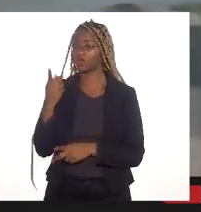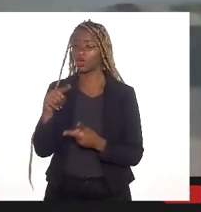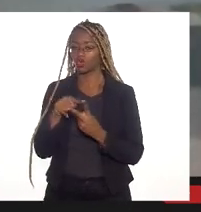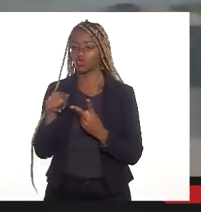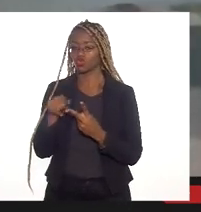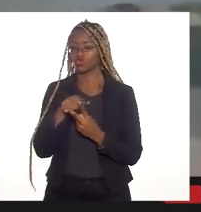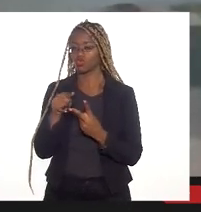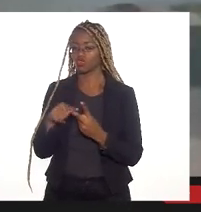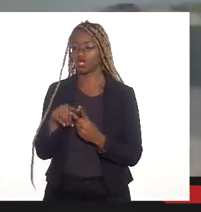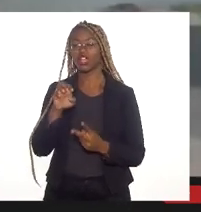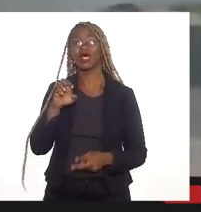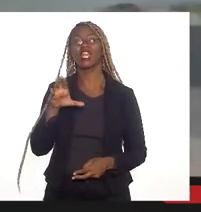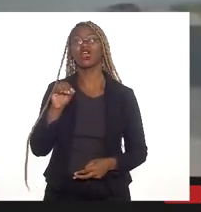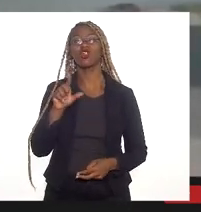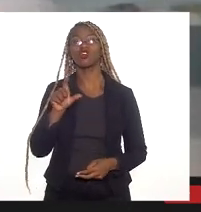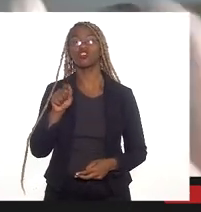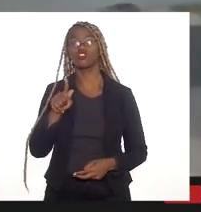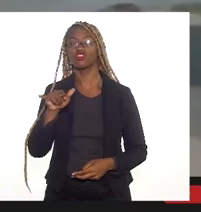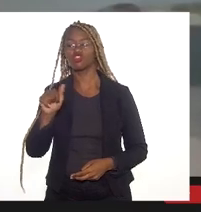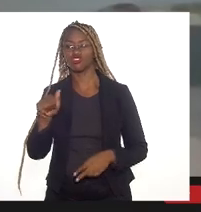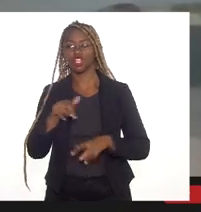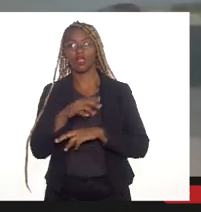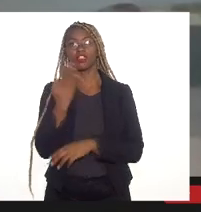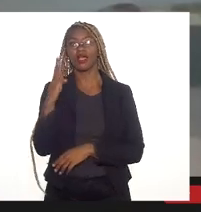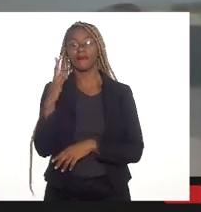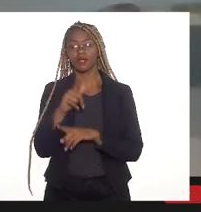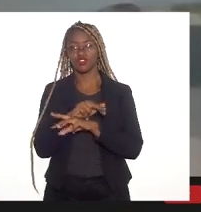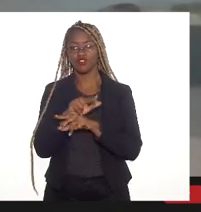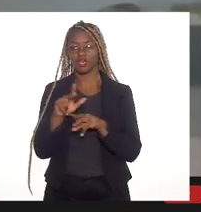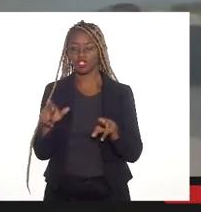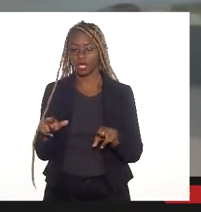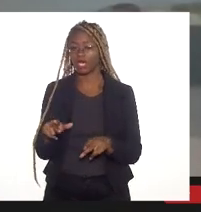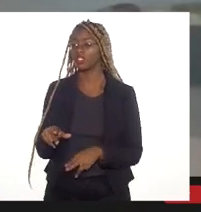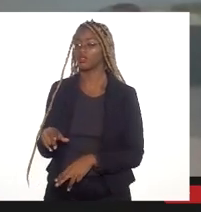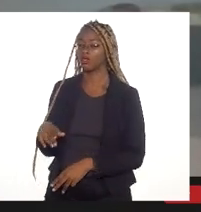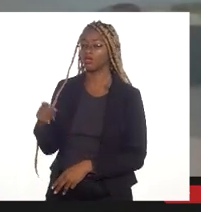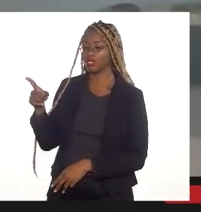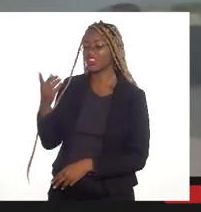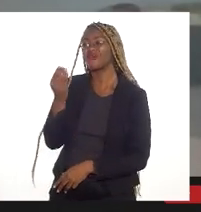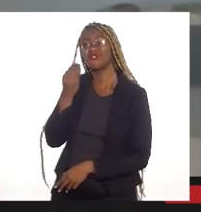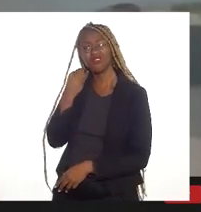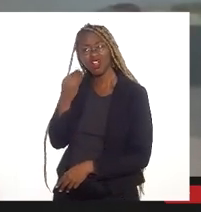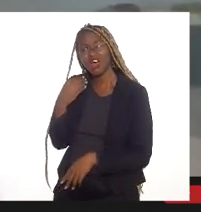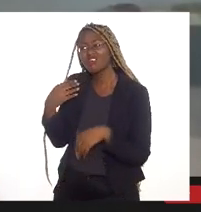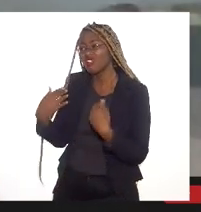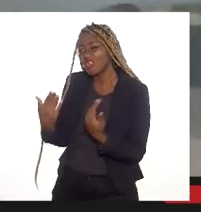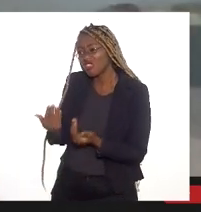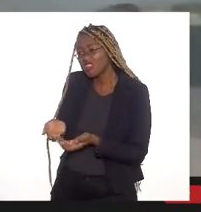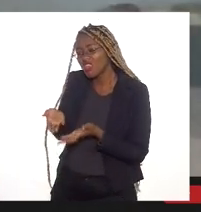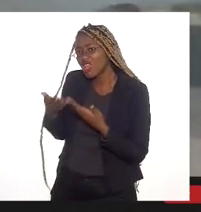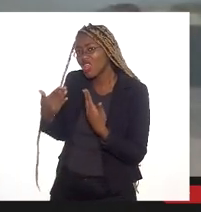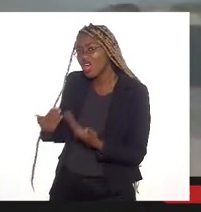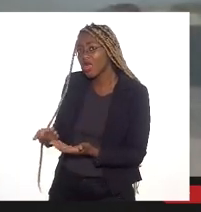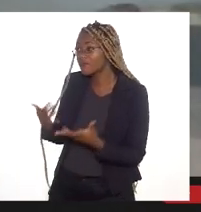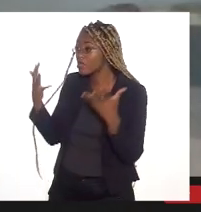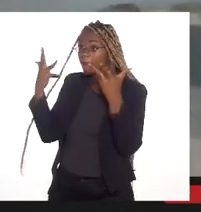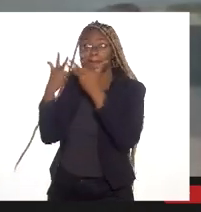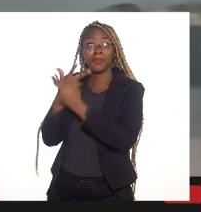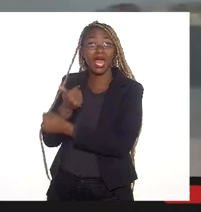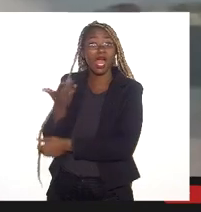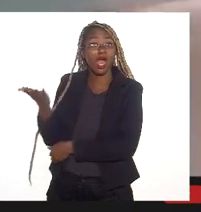os aspectos ecológicos da biodiversidade realmente bastante frágil, delicada e bela que existe na região,